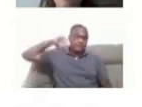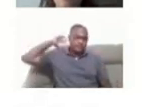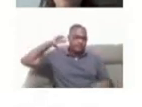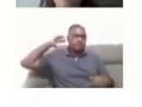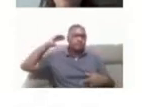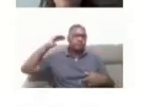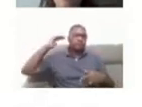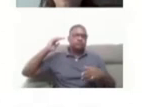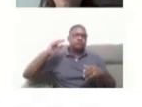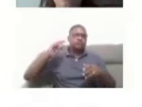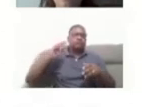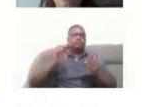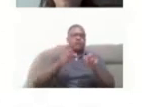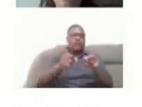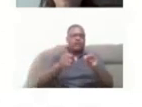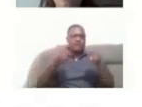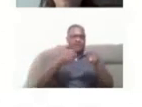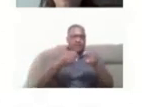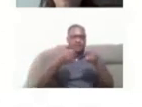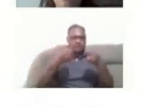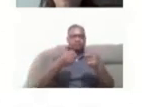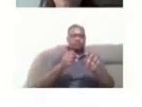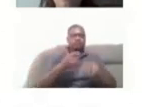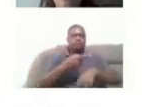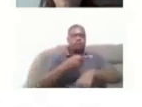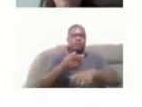em língua de sinais, é esse.